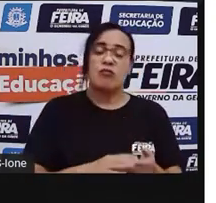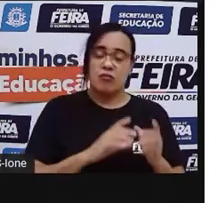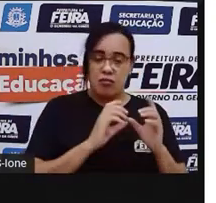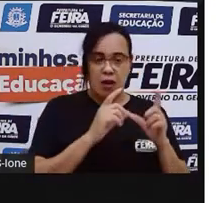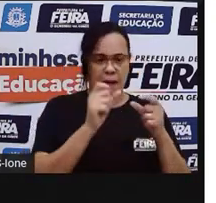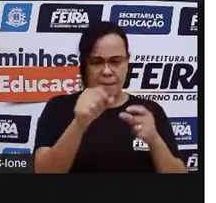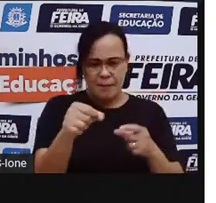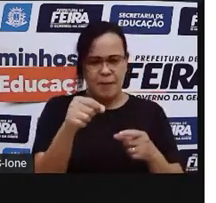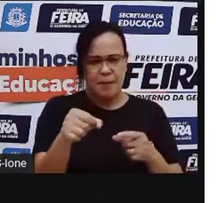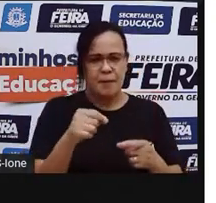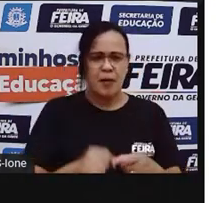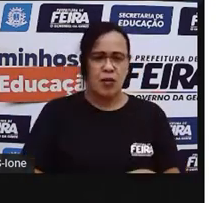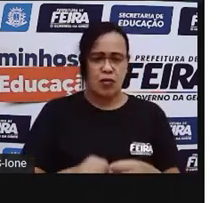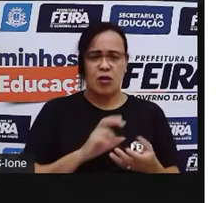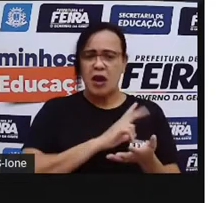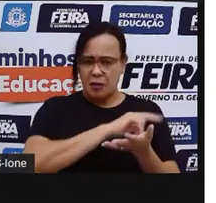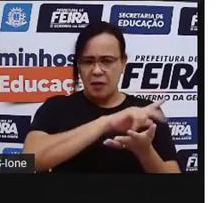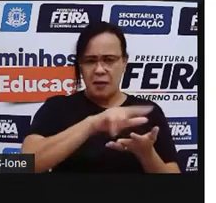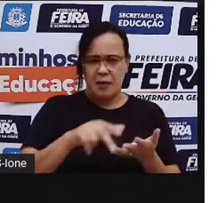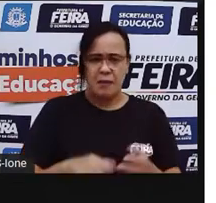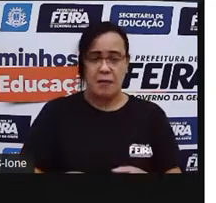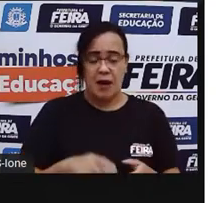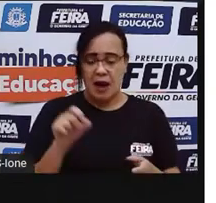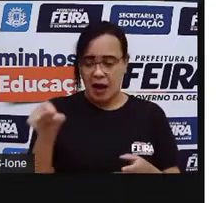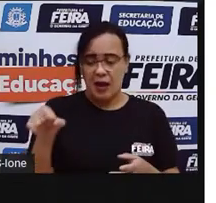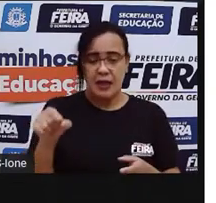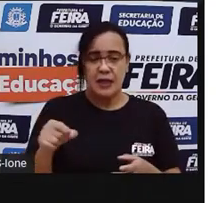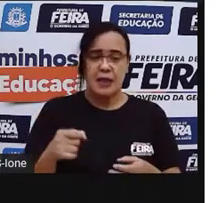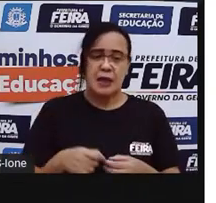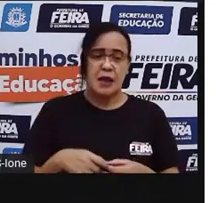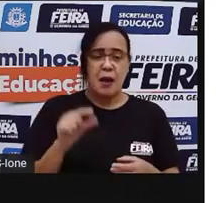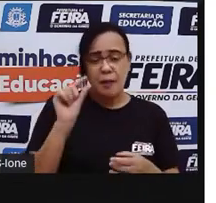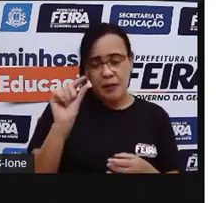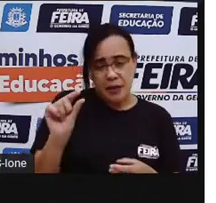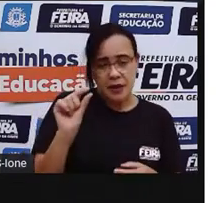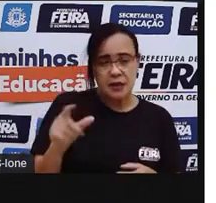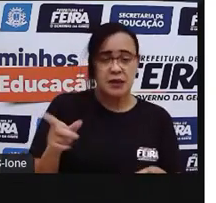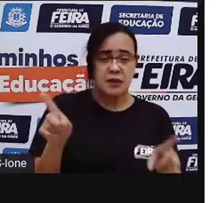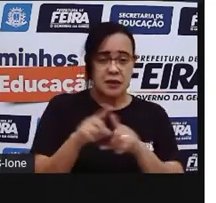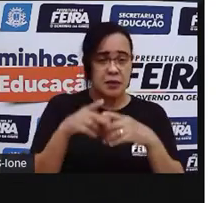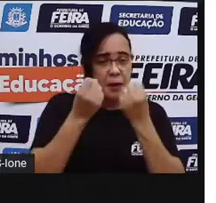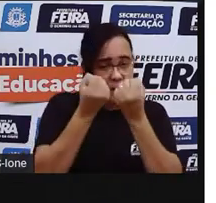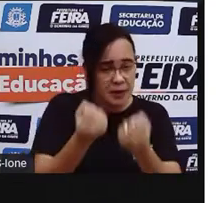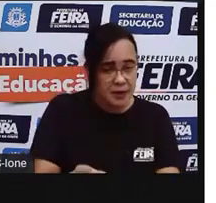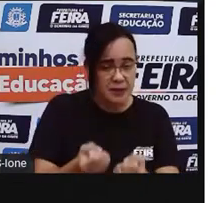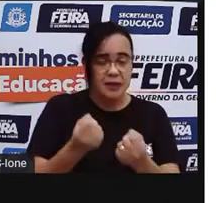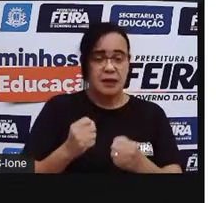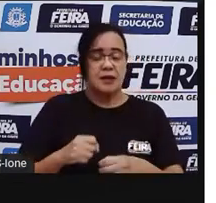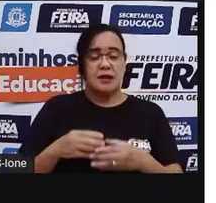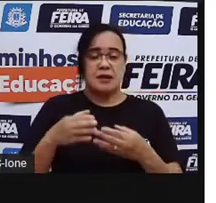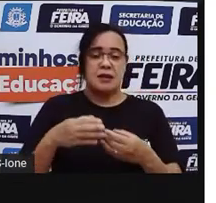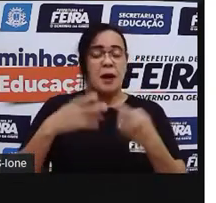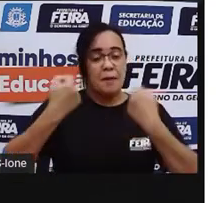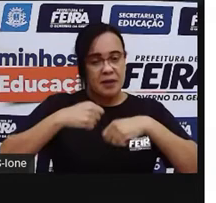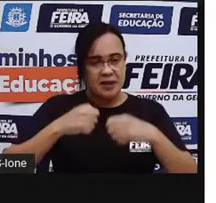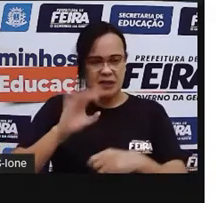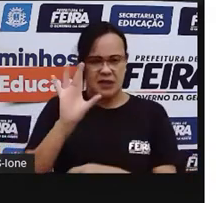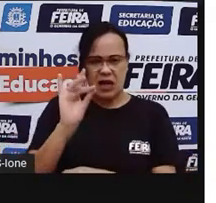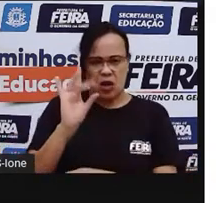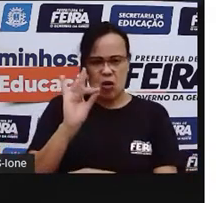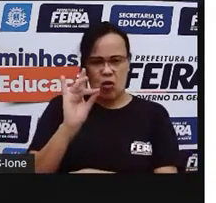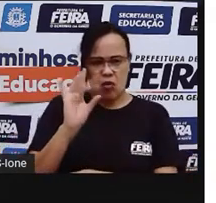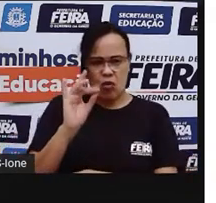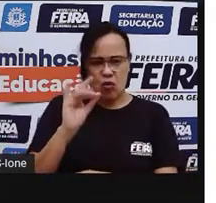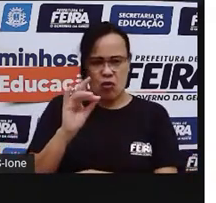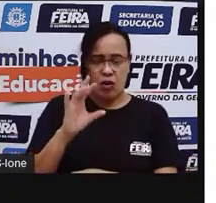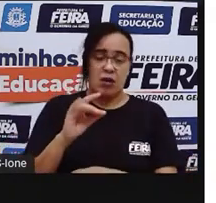pesada. E aí, quando a gente vai jogar handebol, se passa uma cola na bola. Que é pra poder, na hora que agarrar com as mãos a